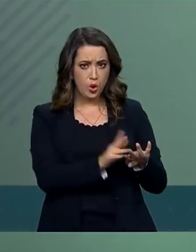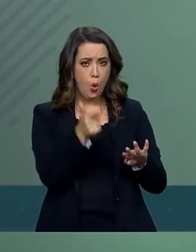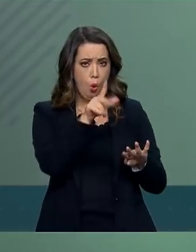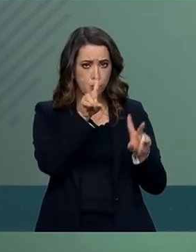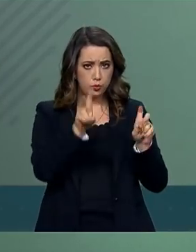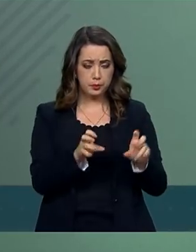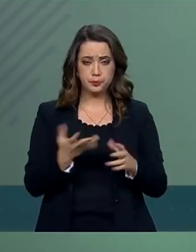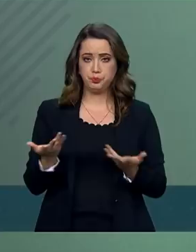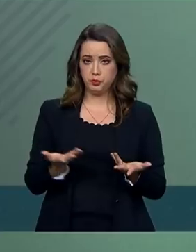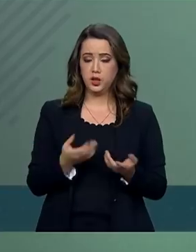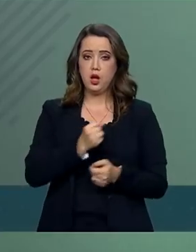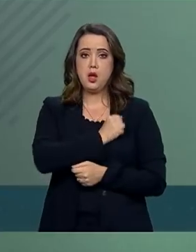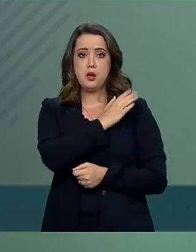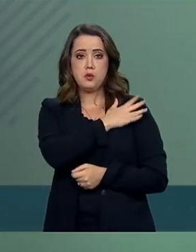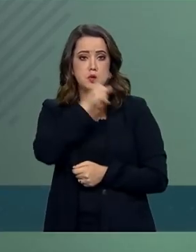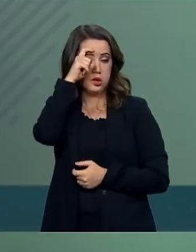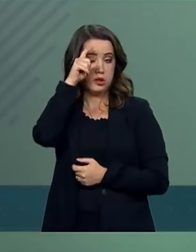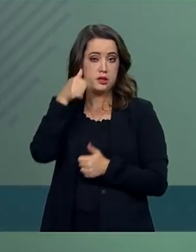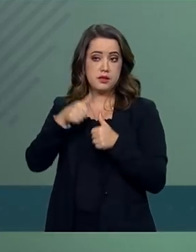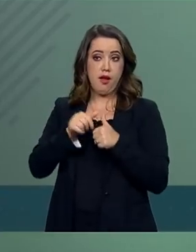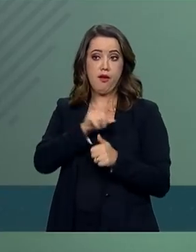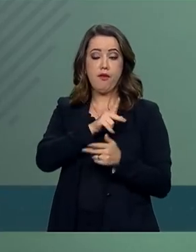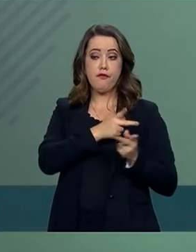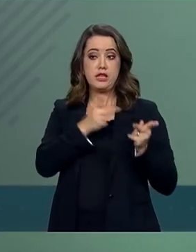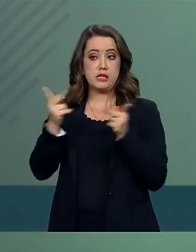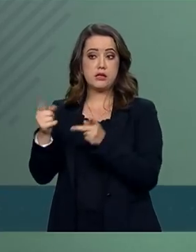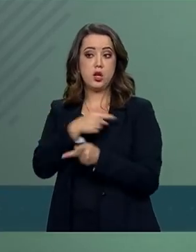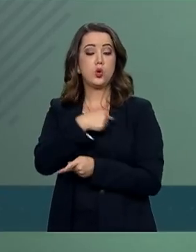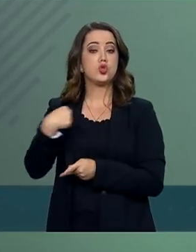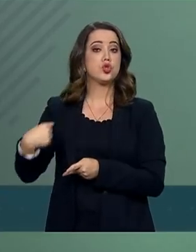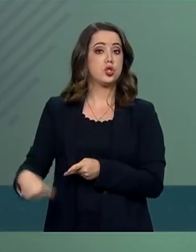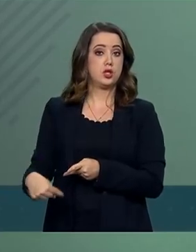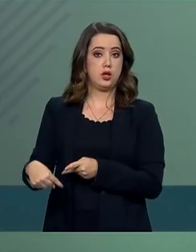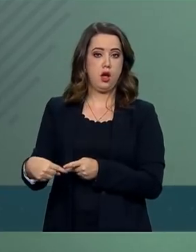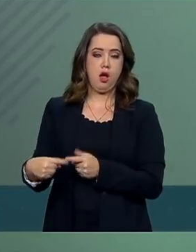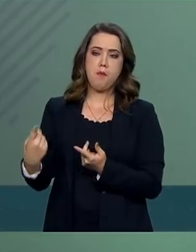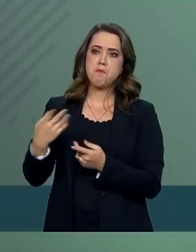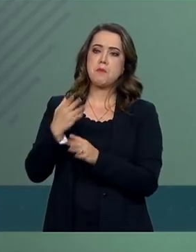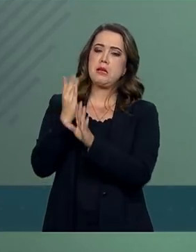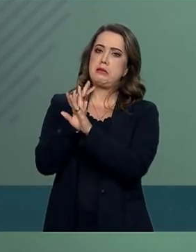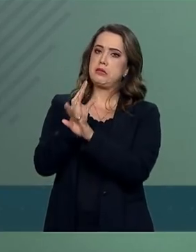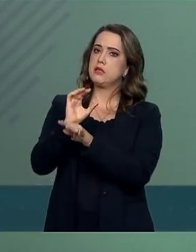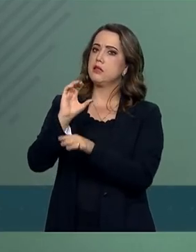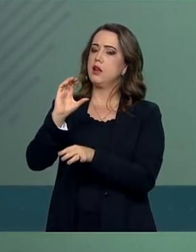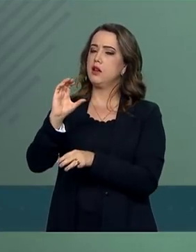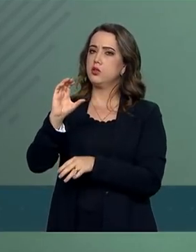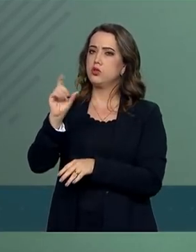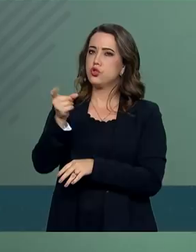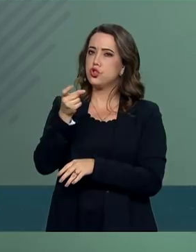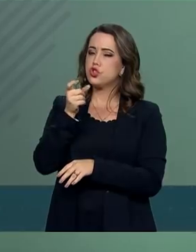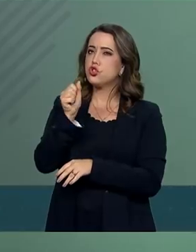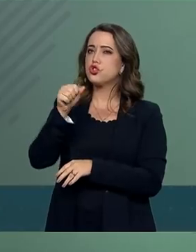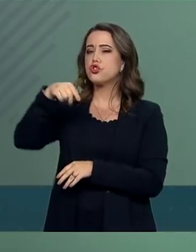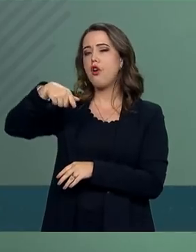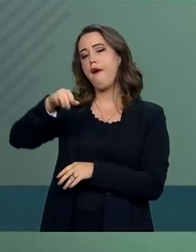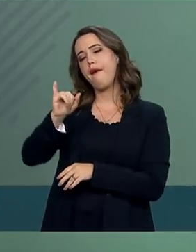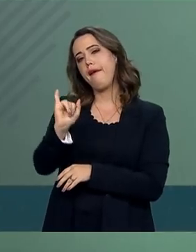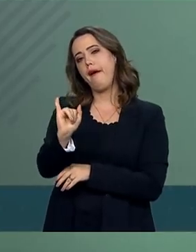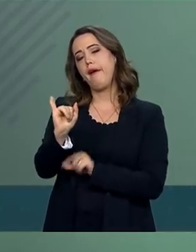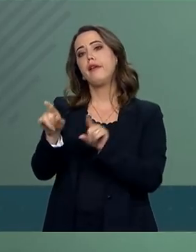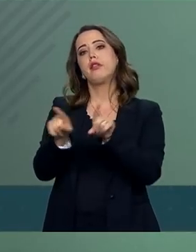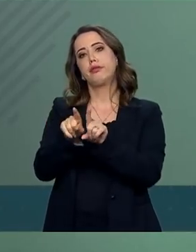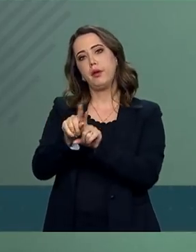encontra-se em visita à China, cidades de Xangai e Pequim, onde co